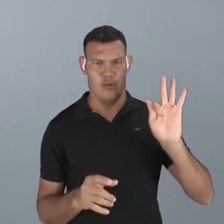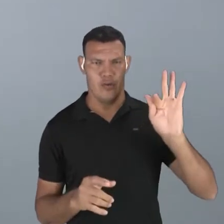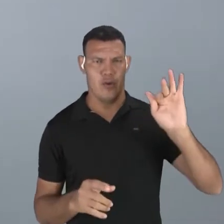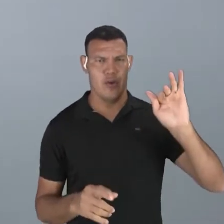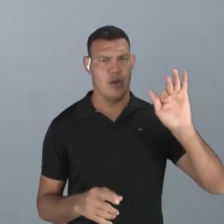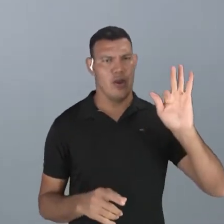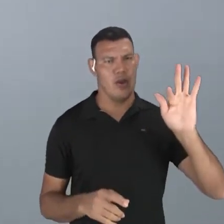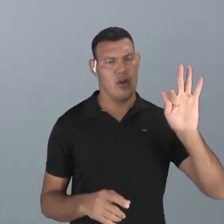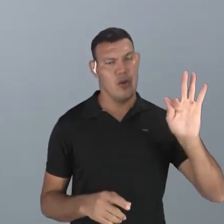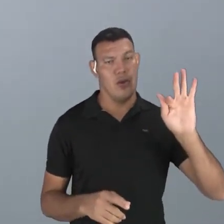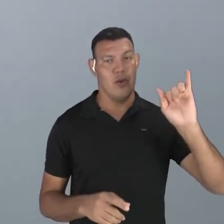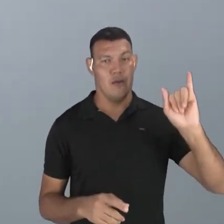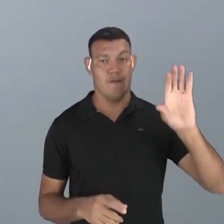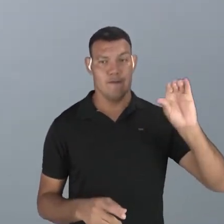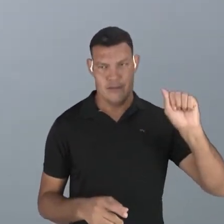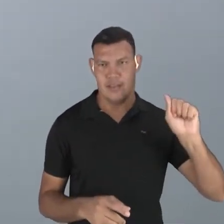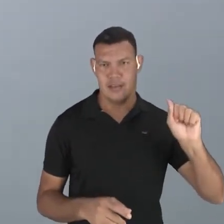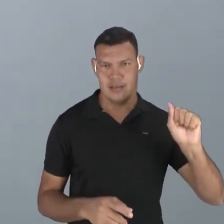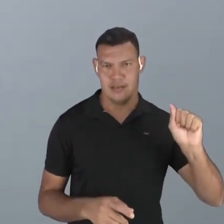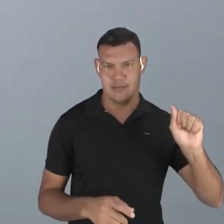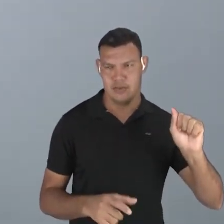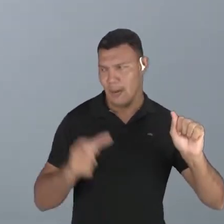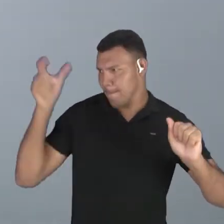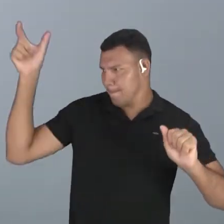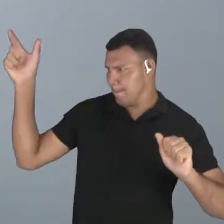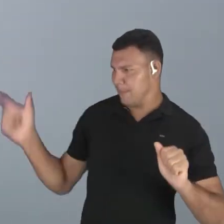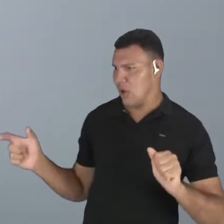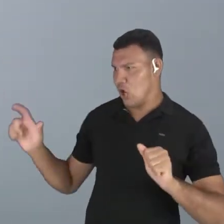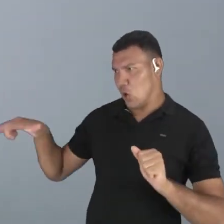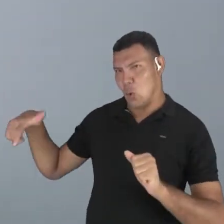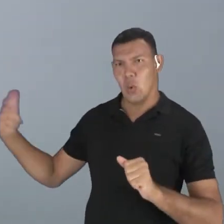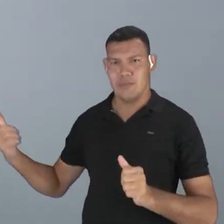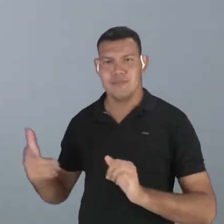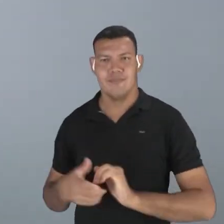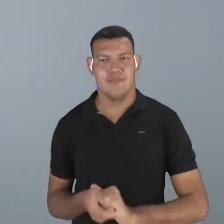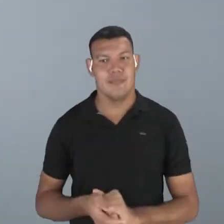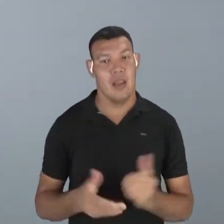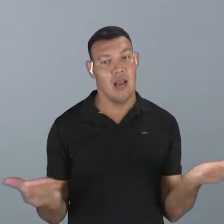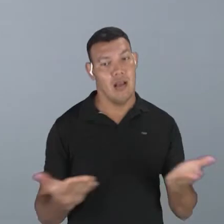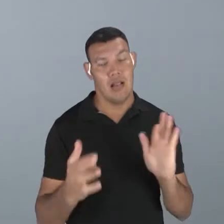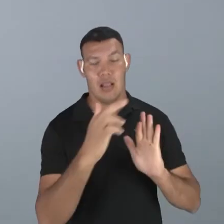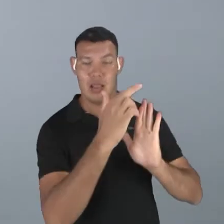ele, uma terceira pessoa. Vamos lá para as regras de concordância?